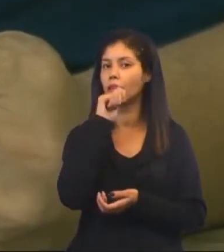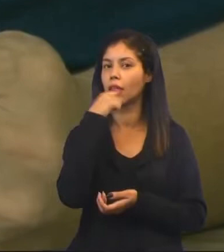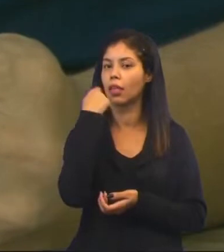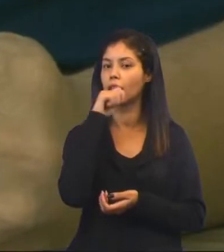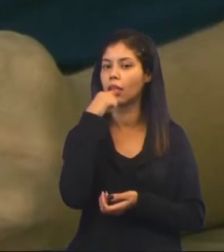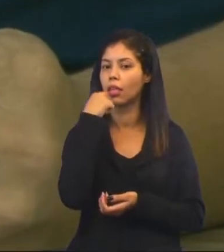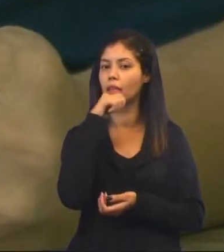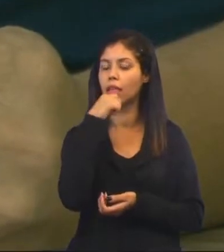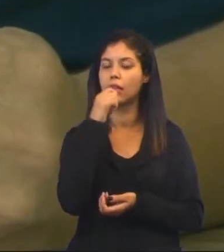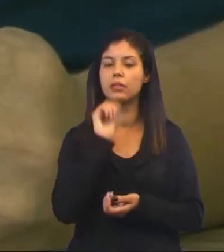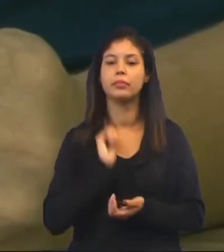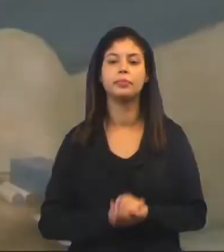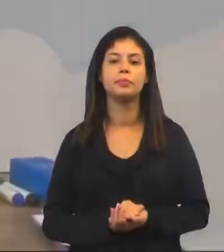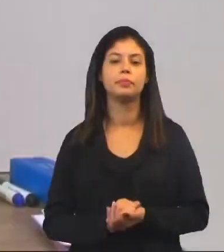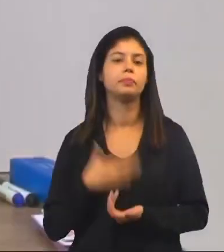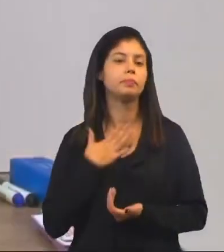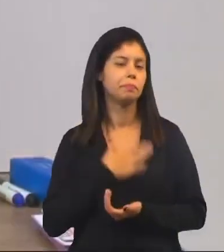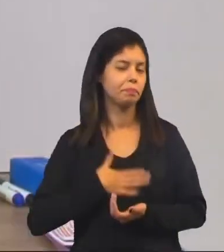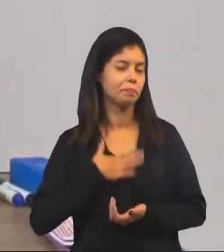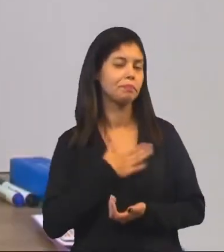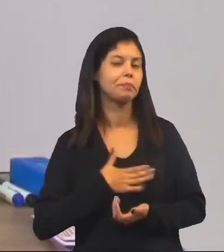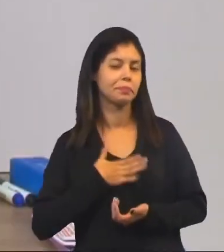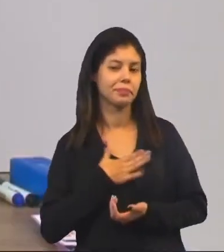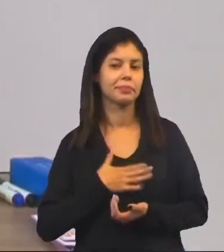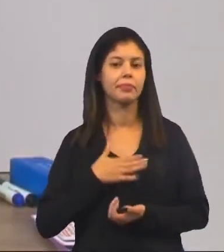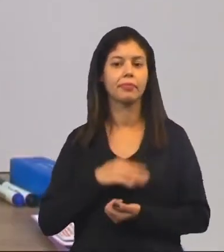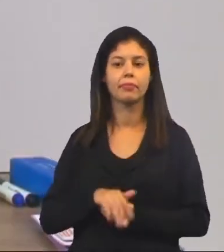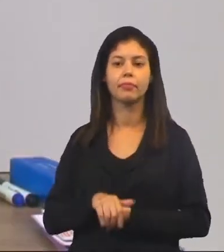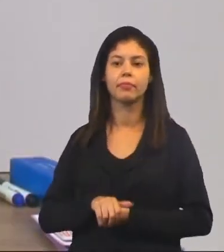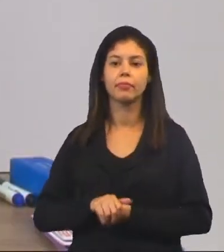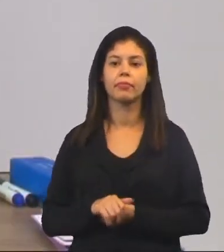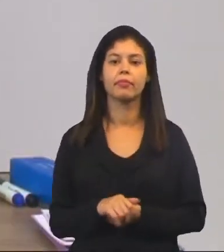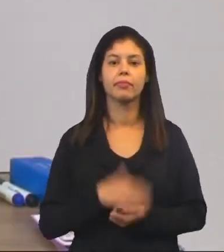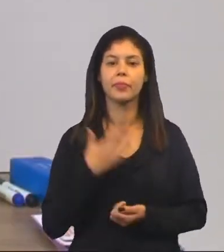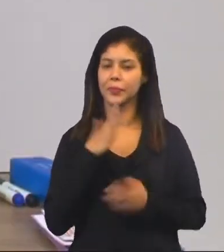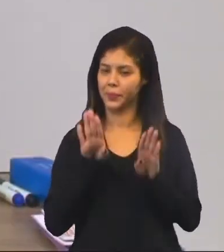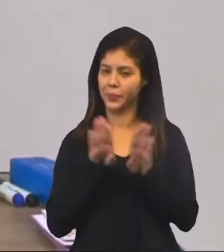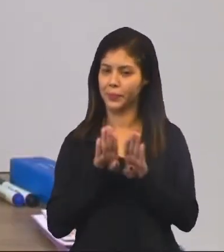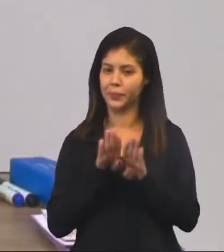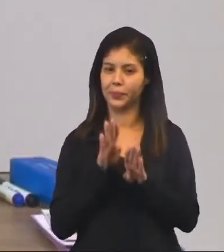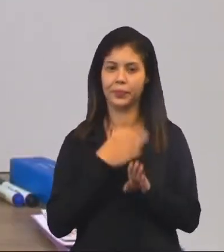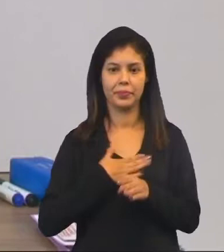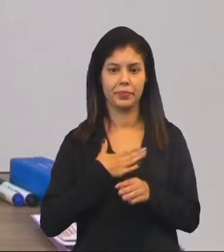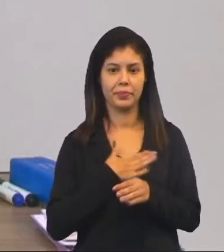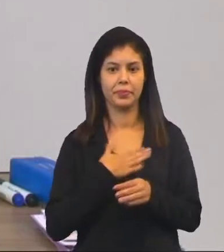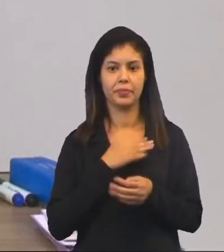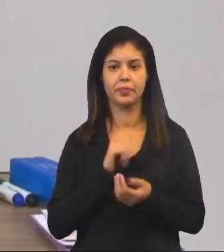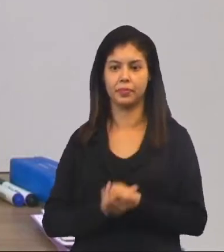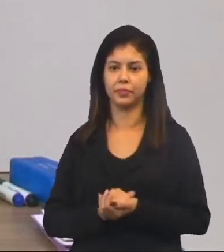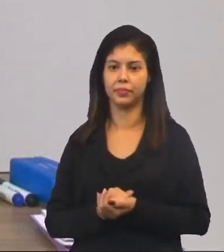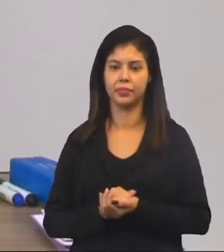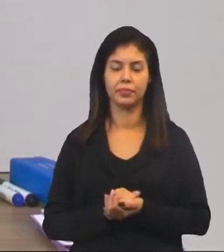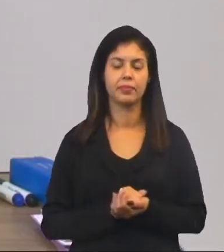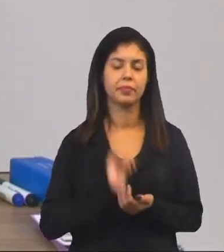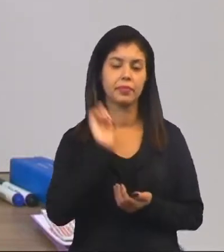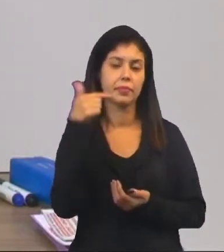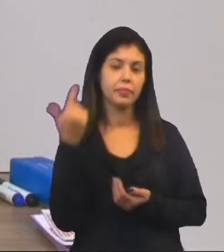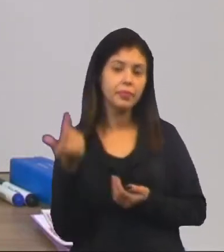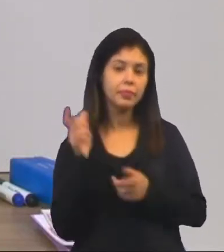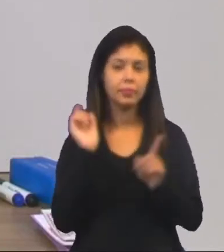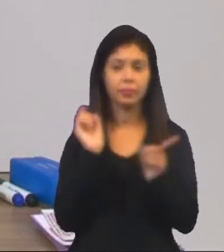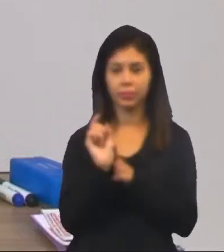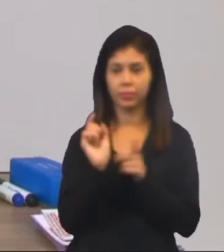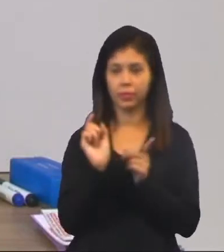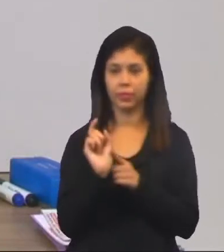Sorvete. Vocês gostam de sorvete? Eu também gosto. Então, eu vou pegar agora outra